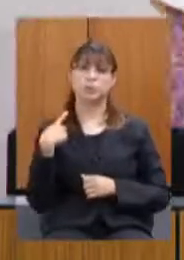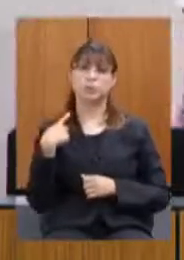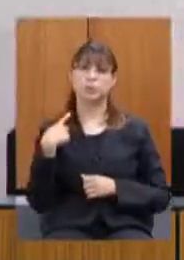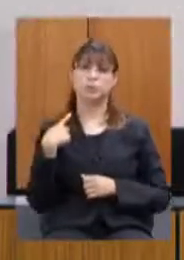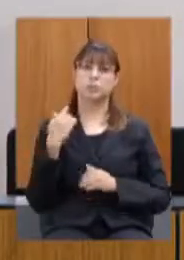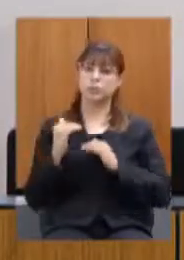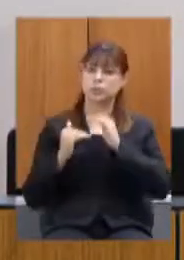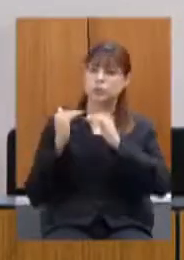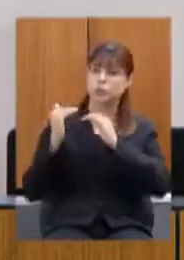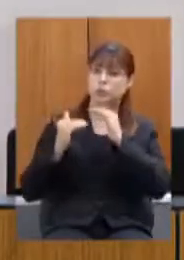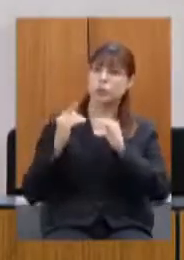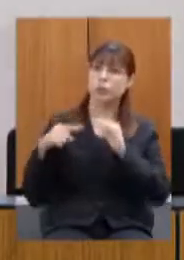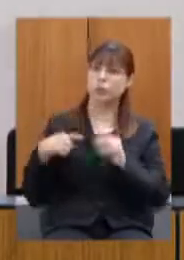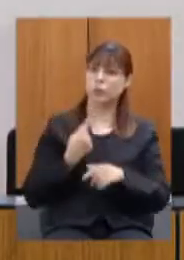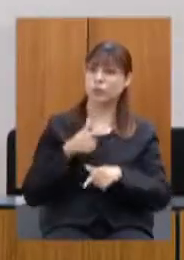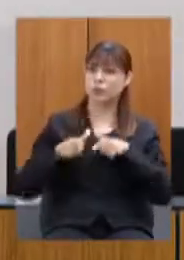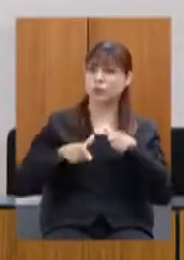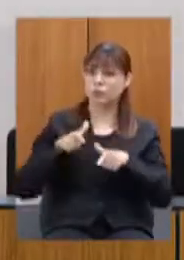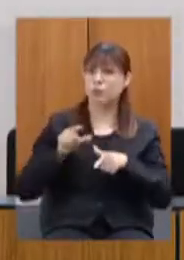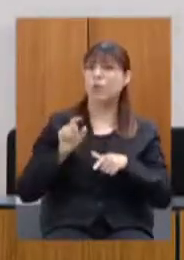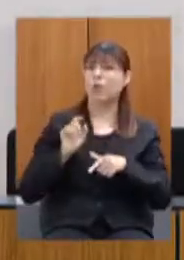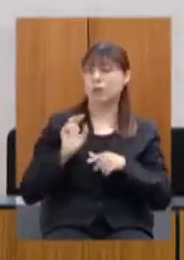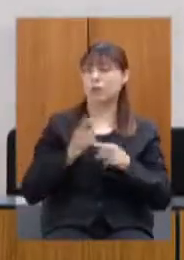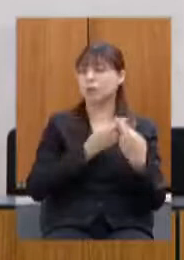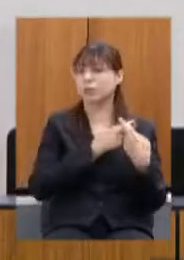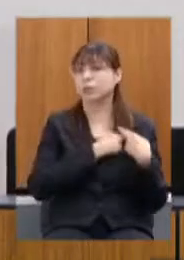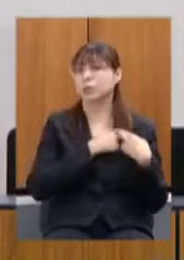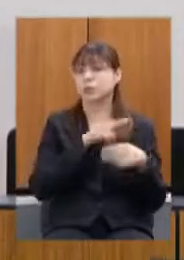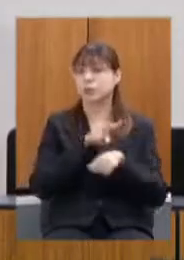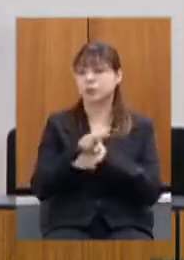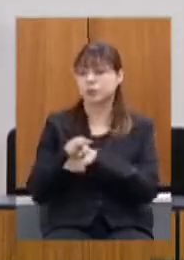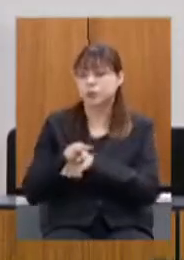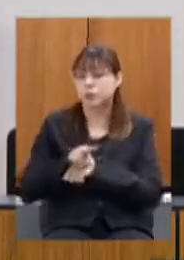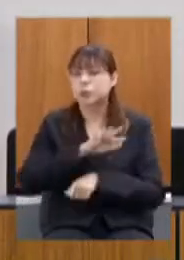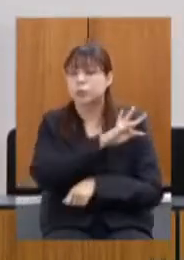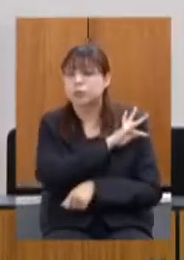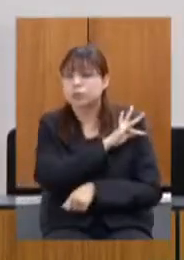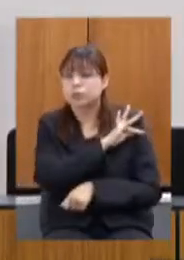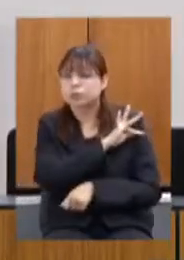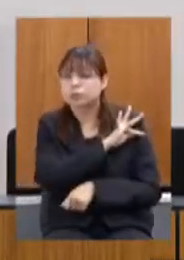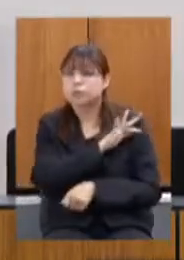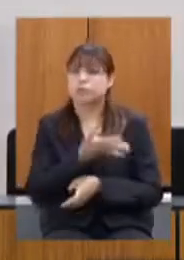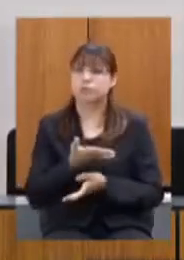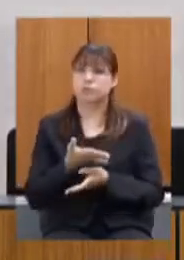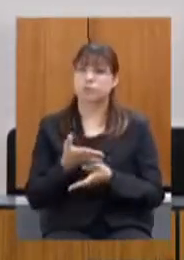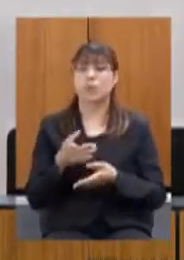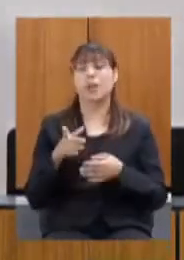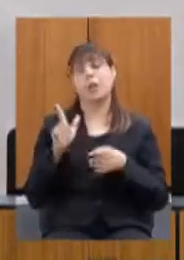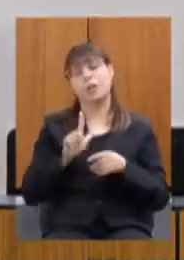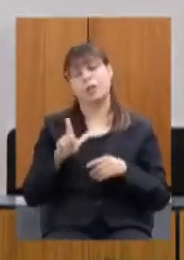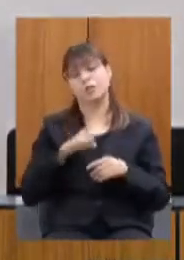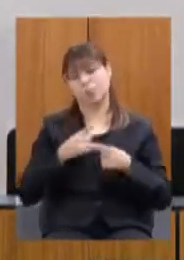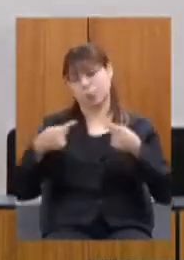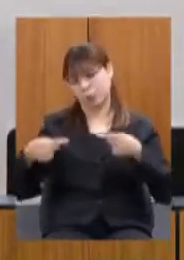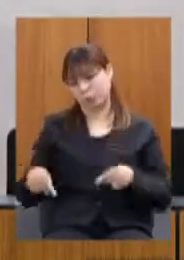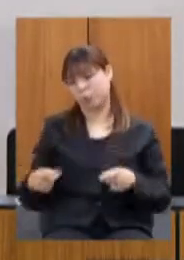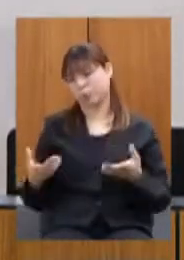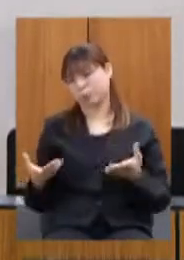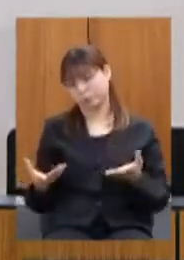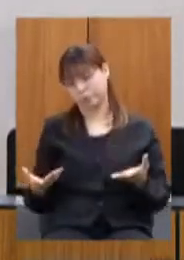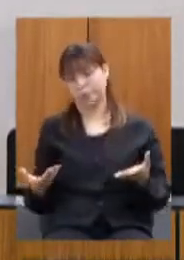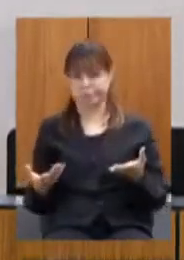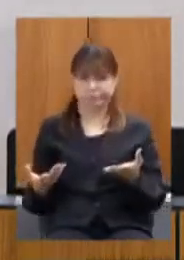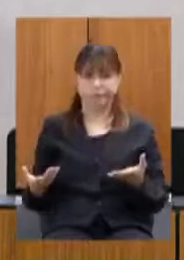ainda essa nossa função de fiscalizar é verdade que tem os contraditórios e é importante